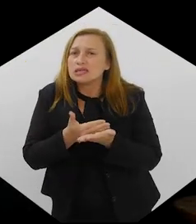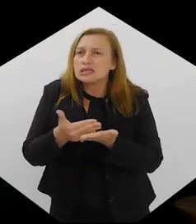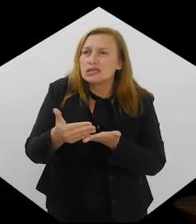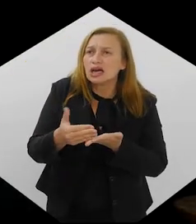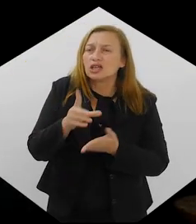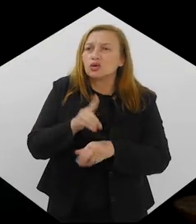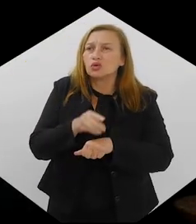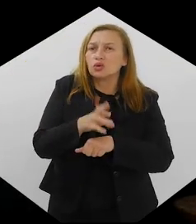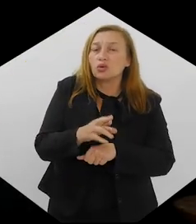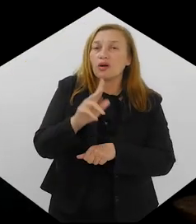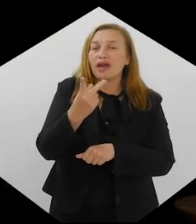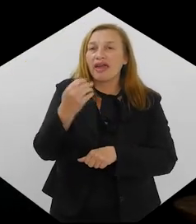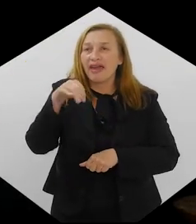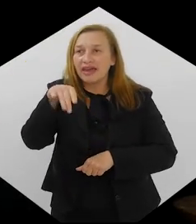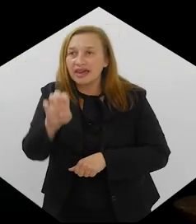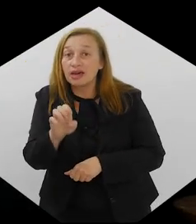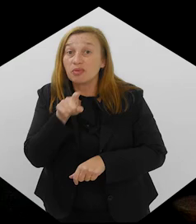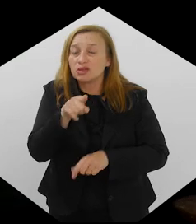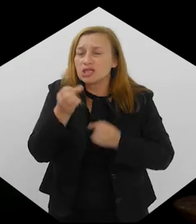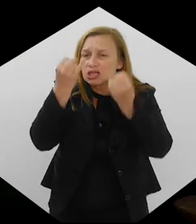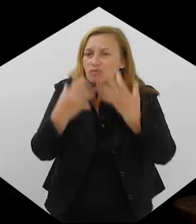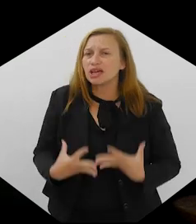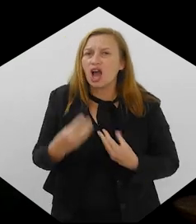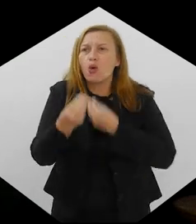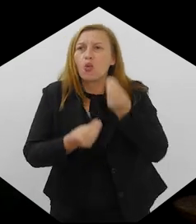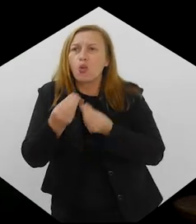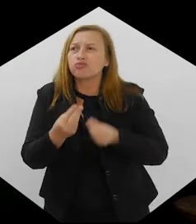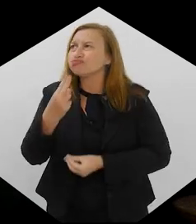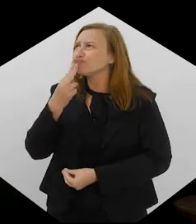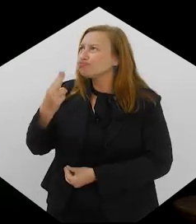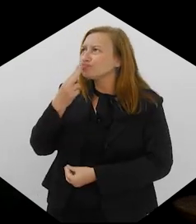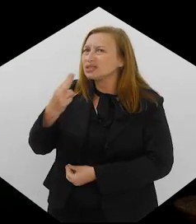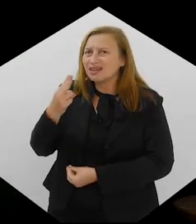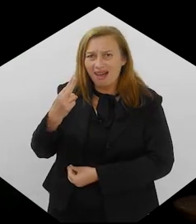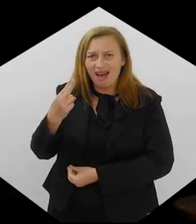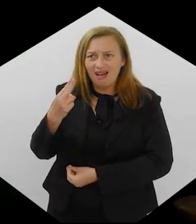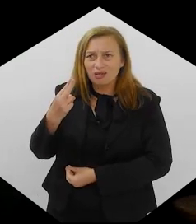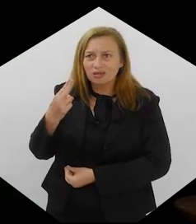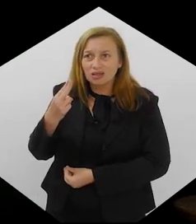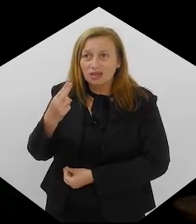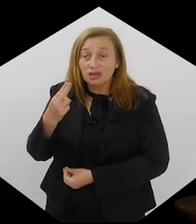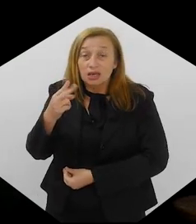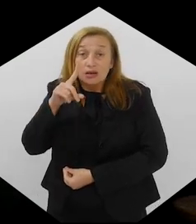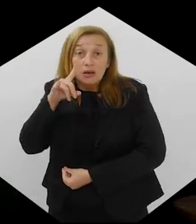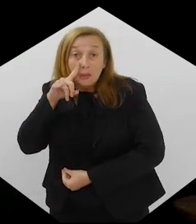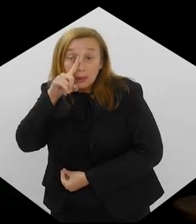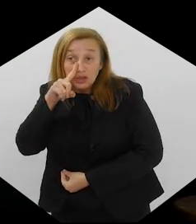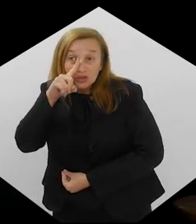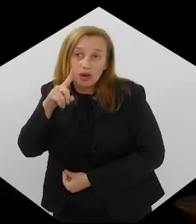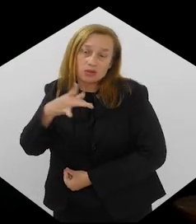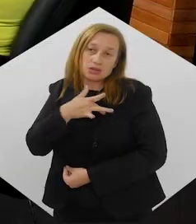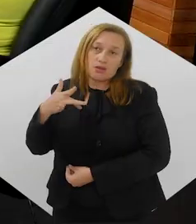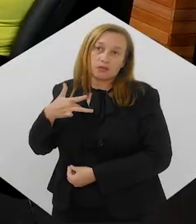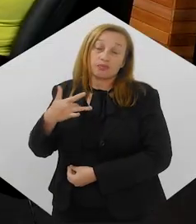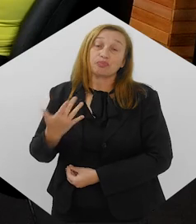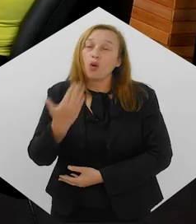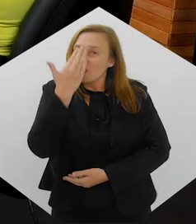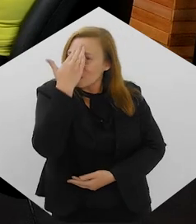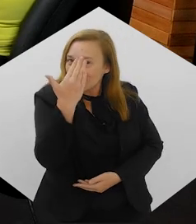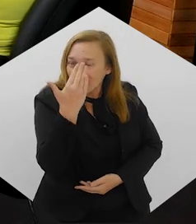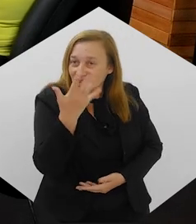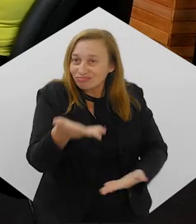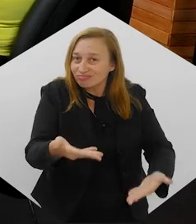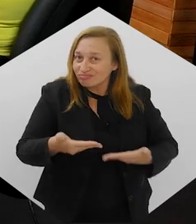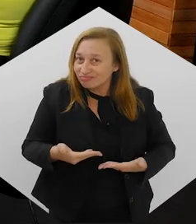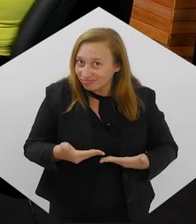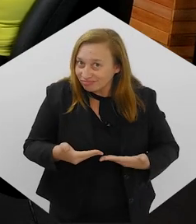gente começar, Dr. Henrique, eu queria que você explicasse para a gente por que o cigarro, o tabagismo, ele é tão danoso assim, né? Obrigado aí pelo